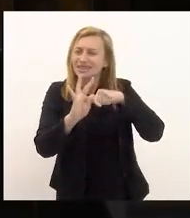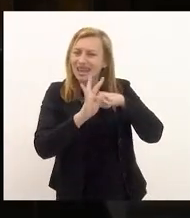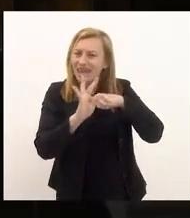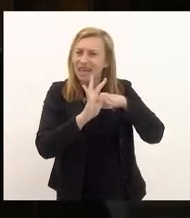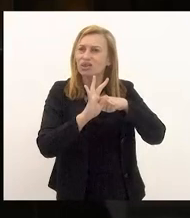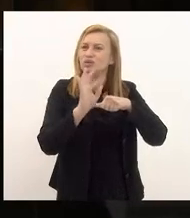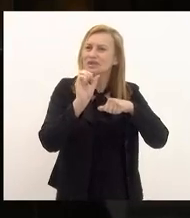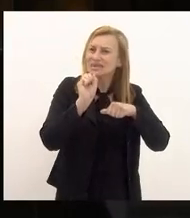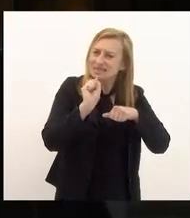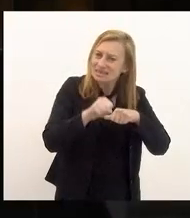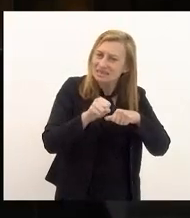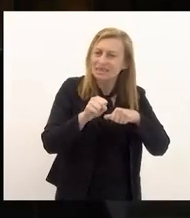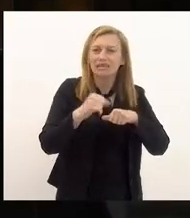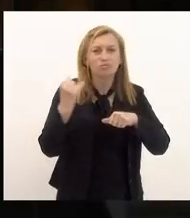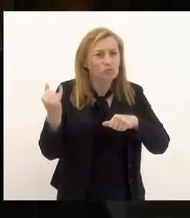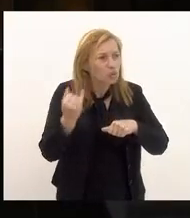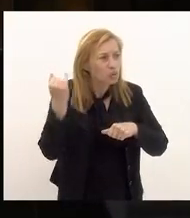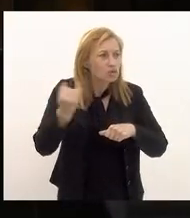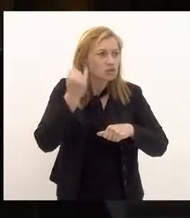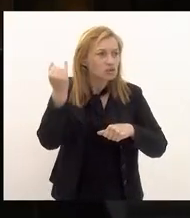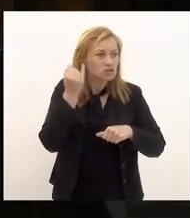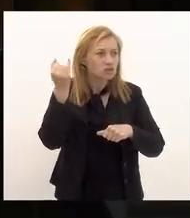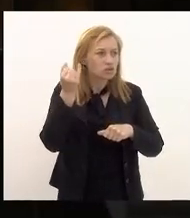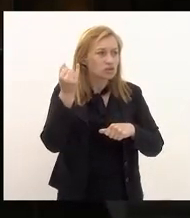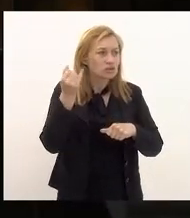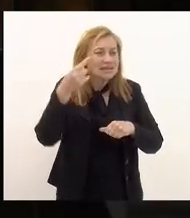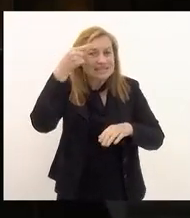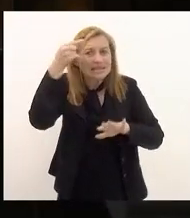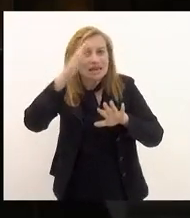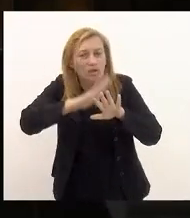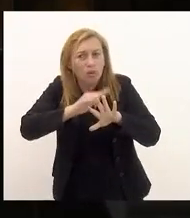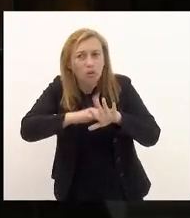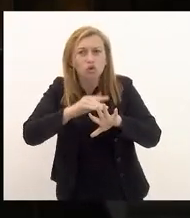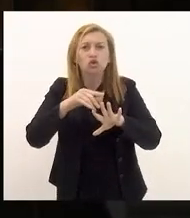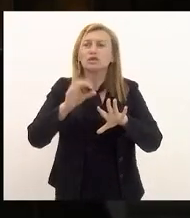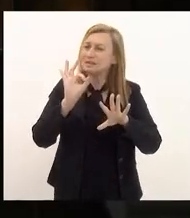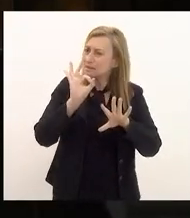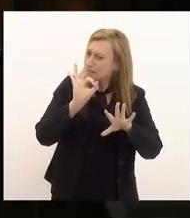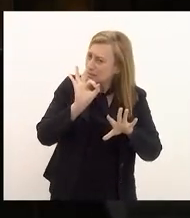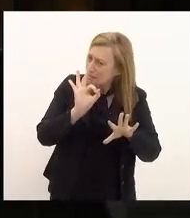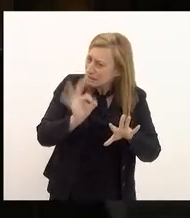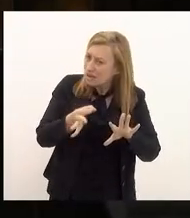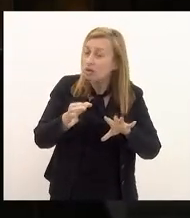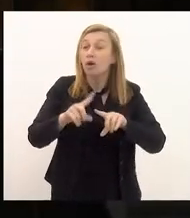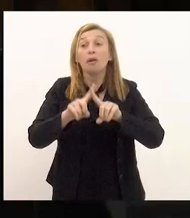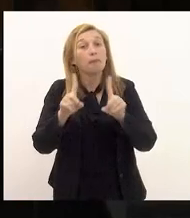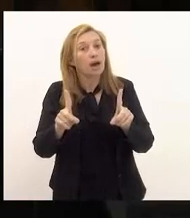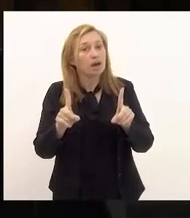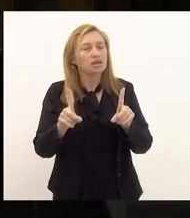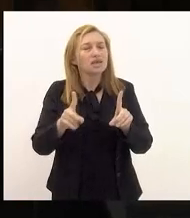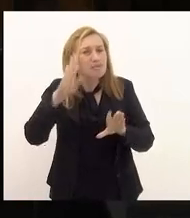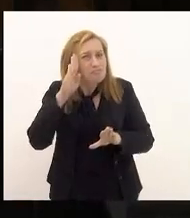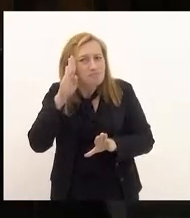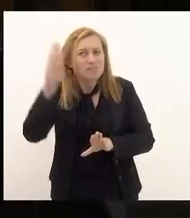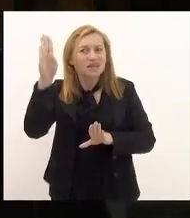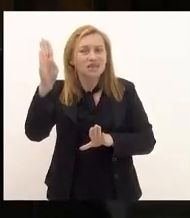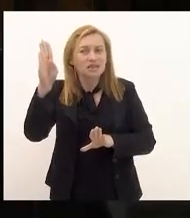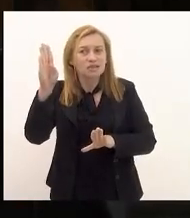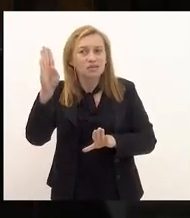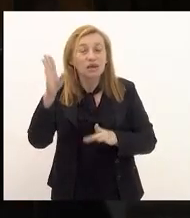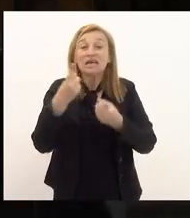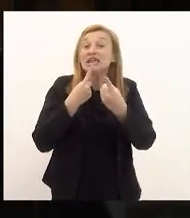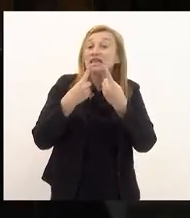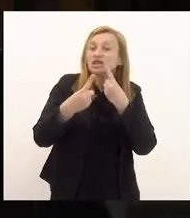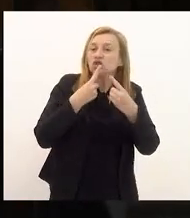técnicas alicerçadas em aspectos ideológicos sem dúvida nenhuma porém é fundamental que se